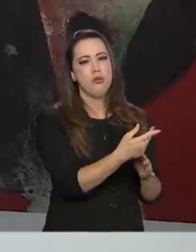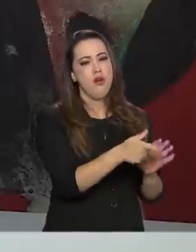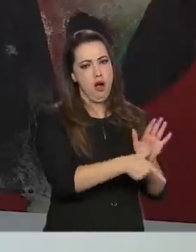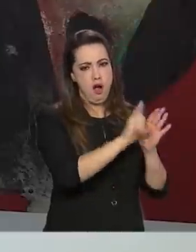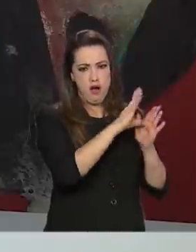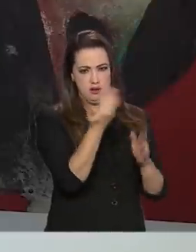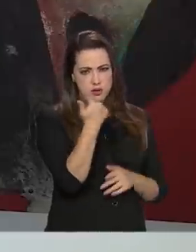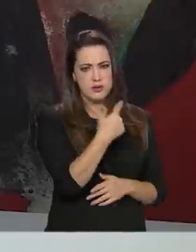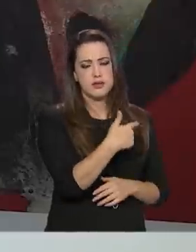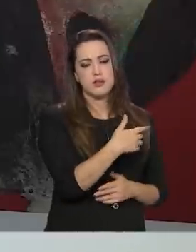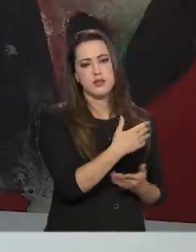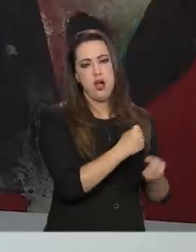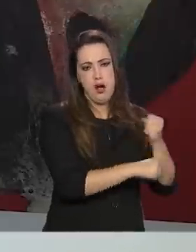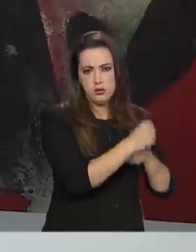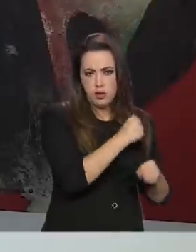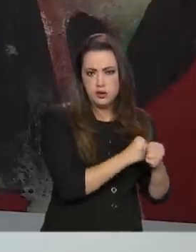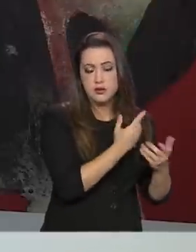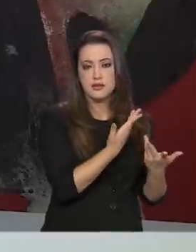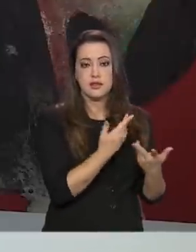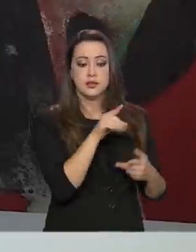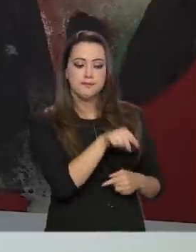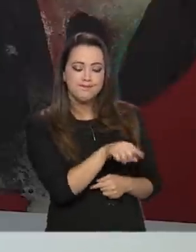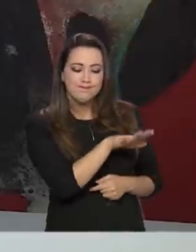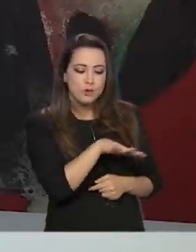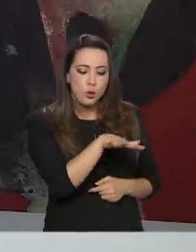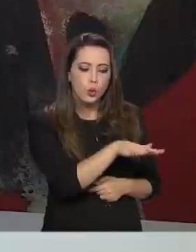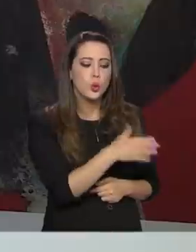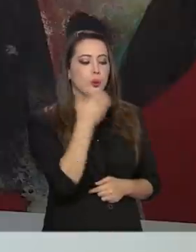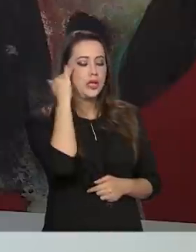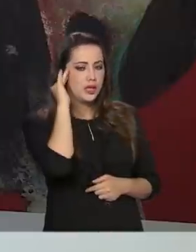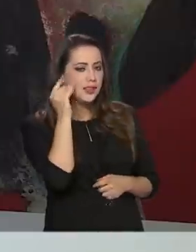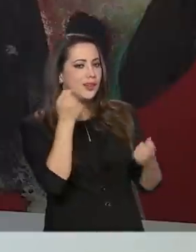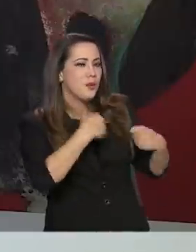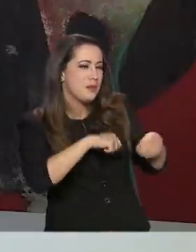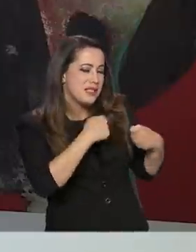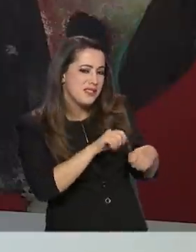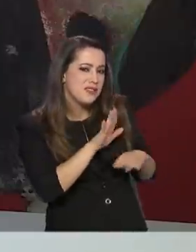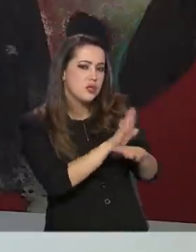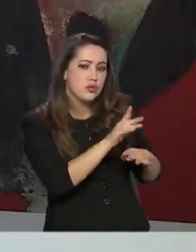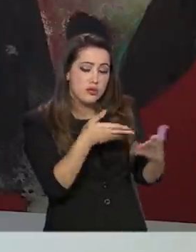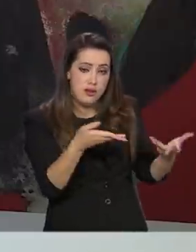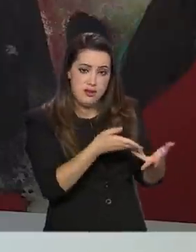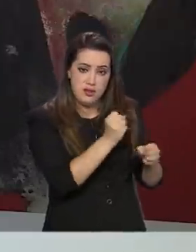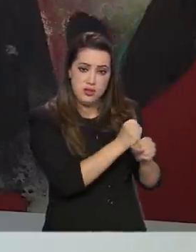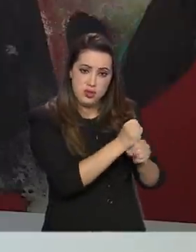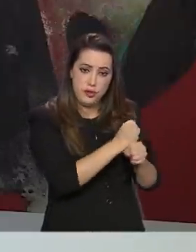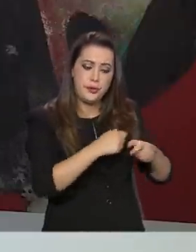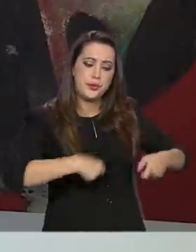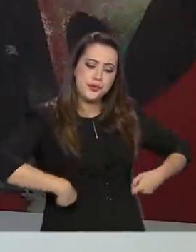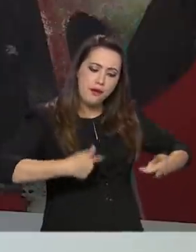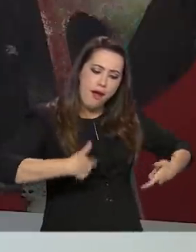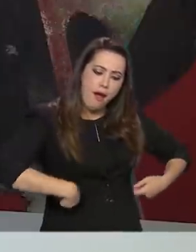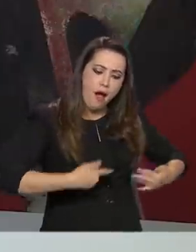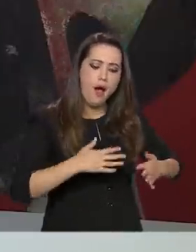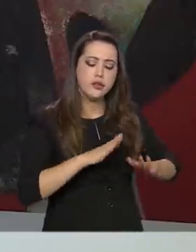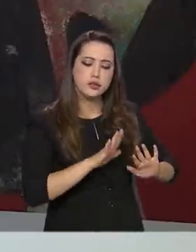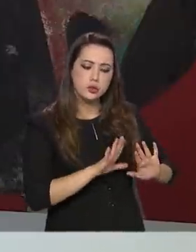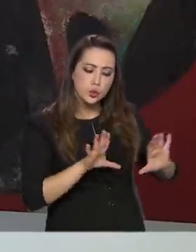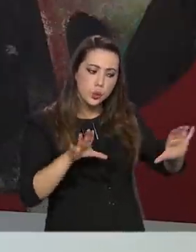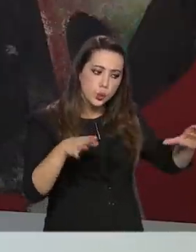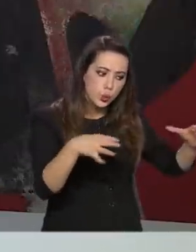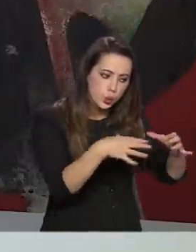Então, o mercado entendeu e absorveu essa mensagem do governo. Os gastos vão ficar contidos,